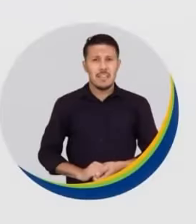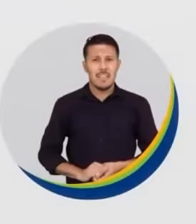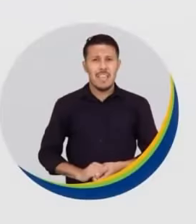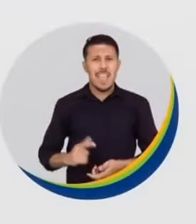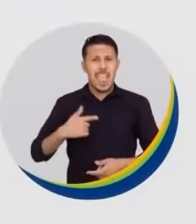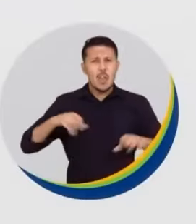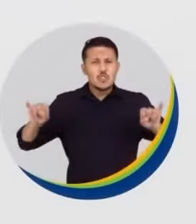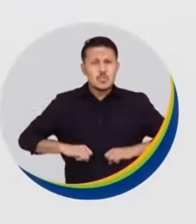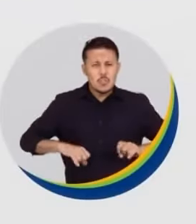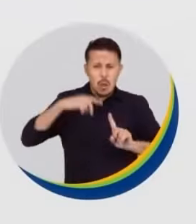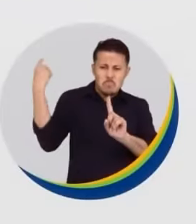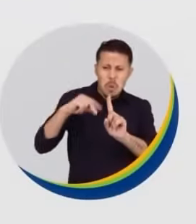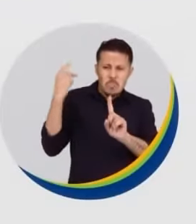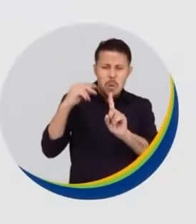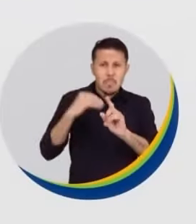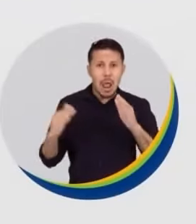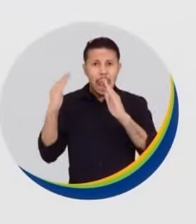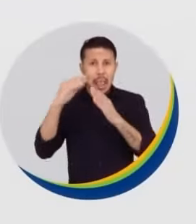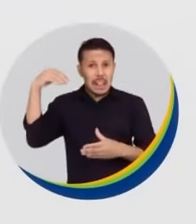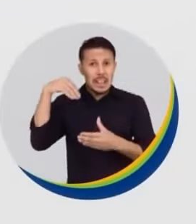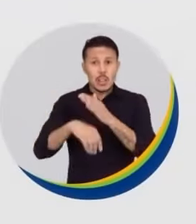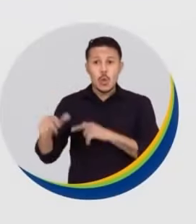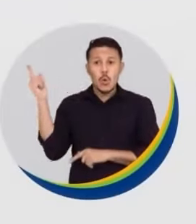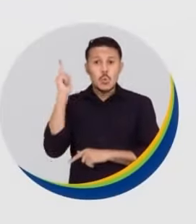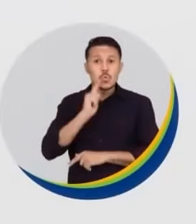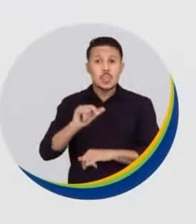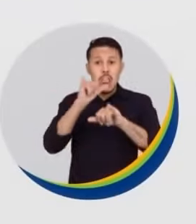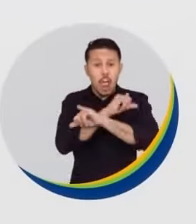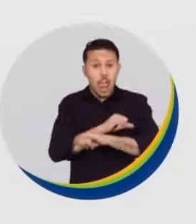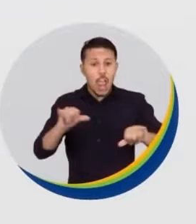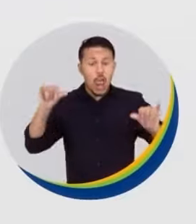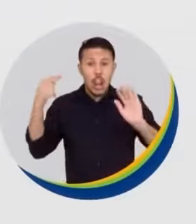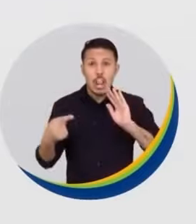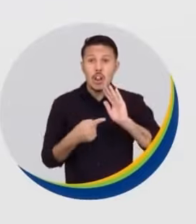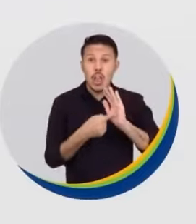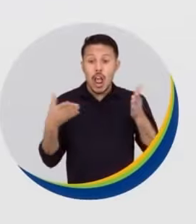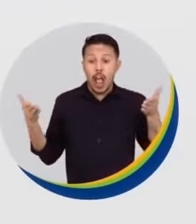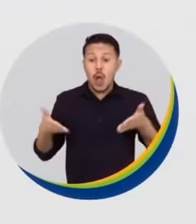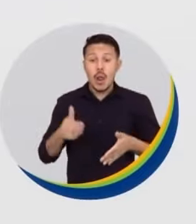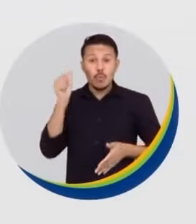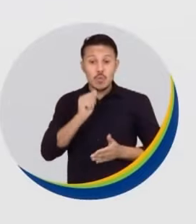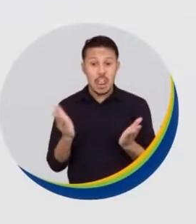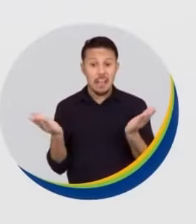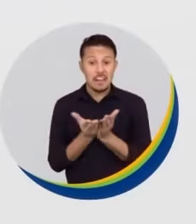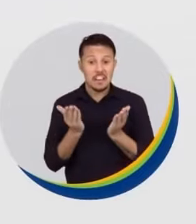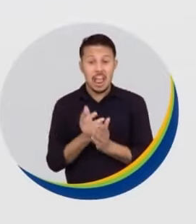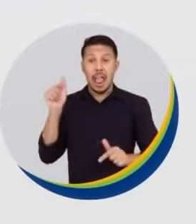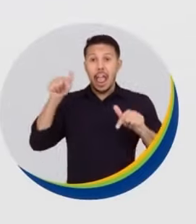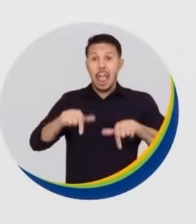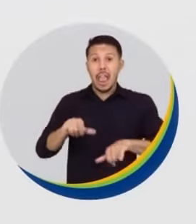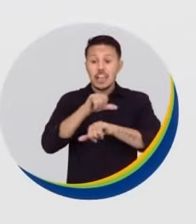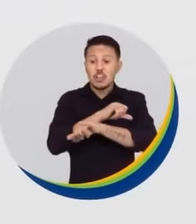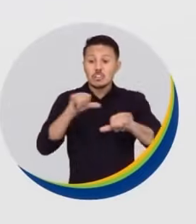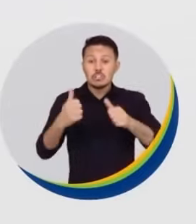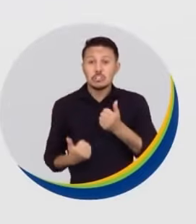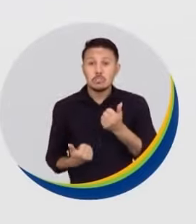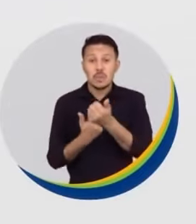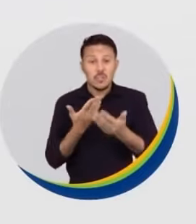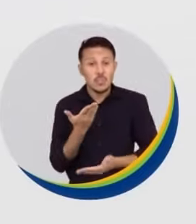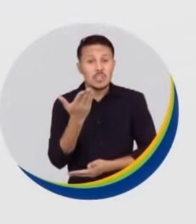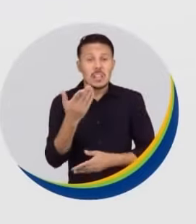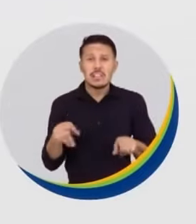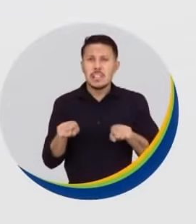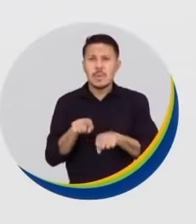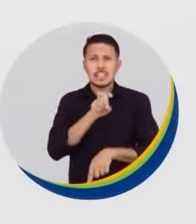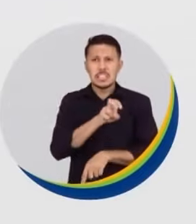Sofri muito com violência doméstica, tenho contra-forças para denunciar. Hoje, como cristã, estou aqui para ser sua voz. Vote 55